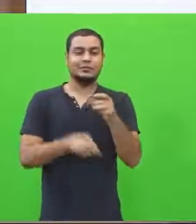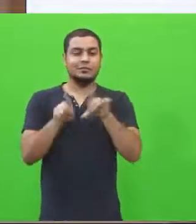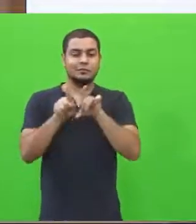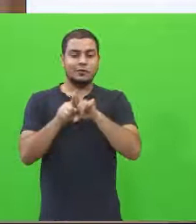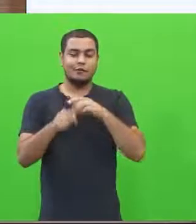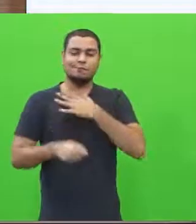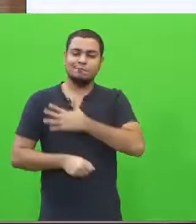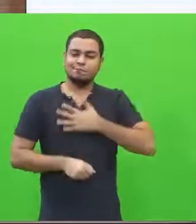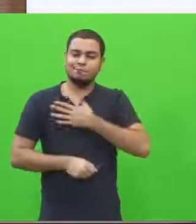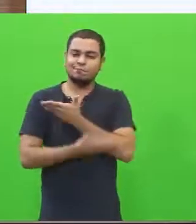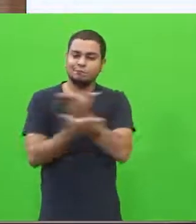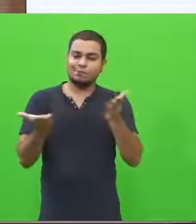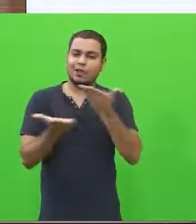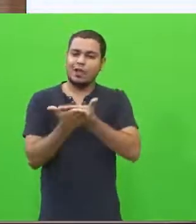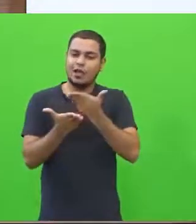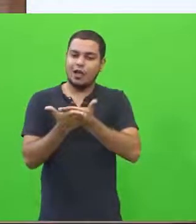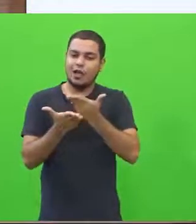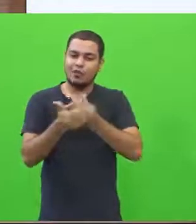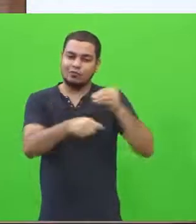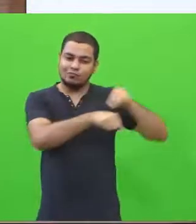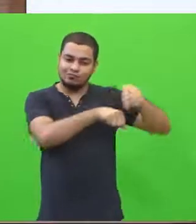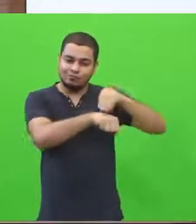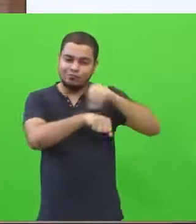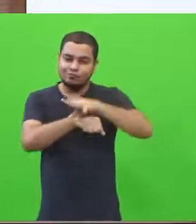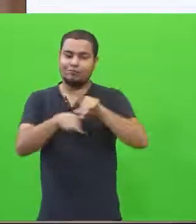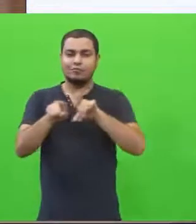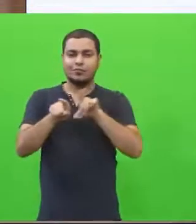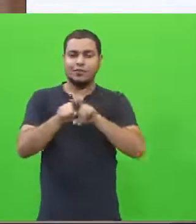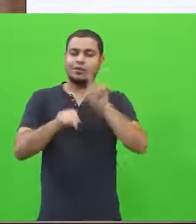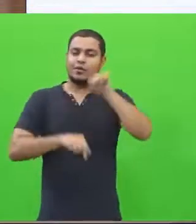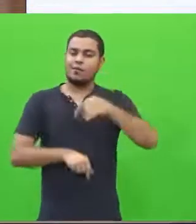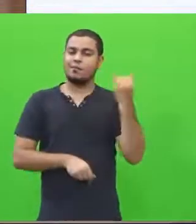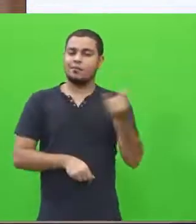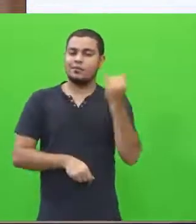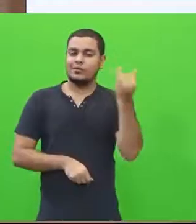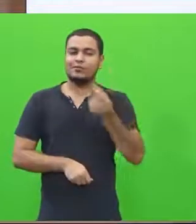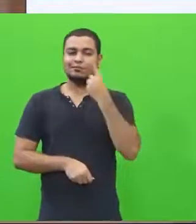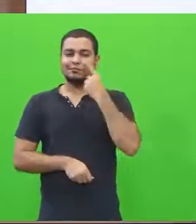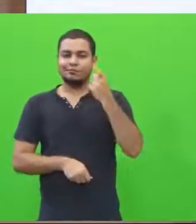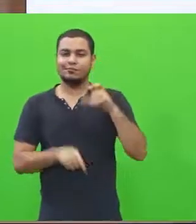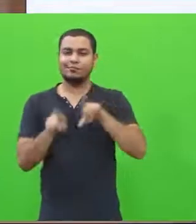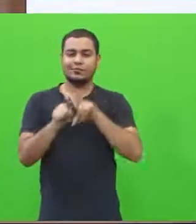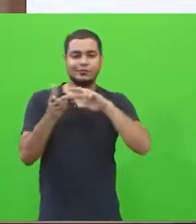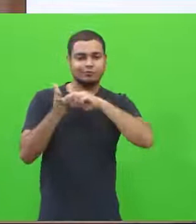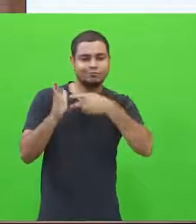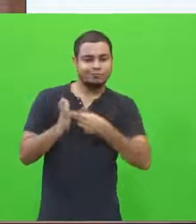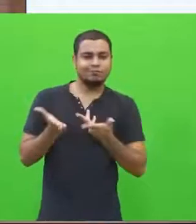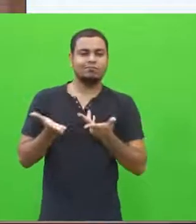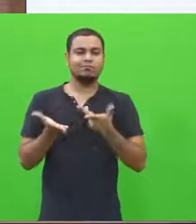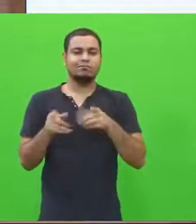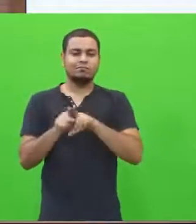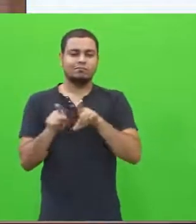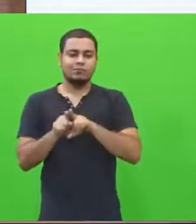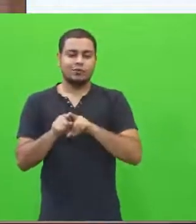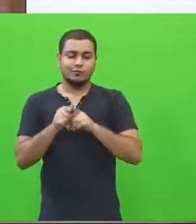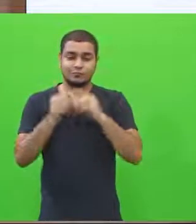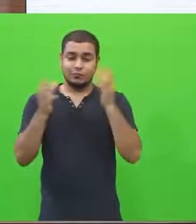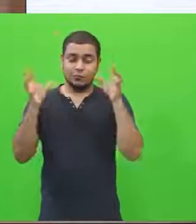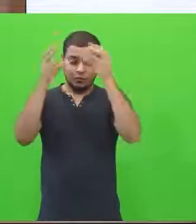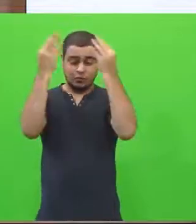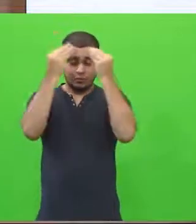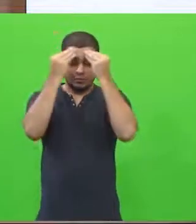possam chegar até vocês de modo muito mais interessante, significativo e compreensível.